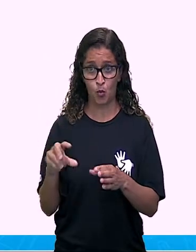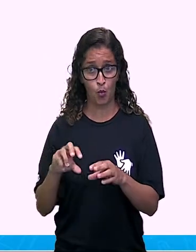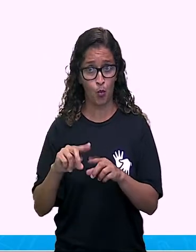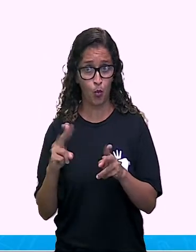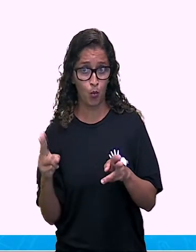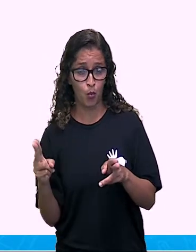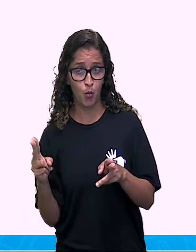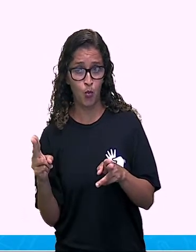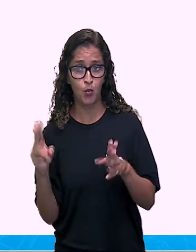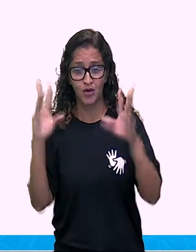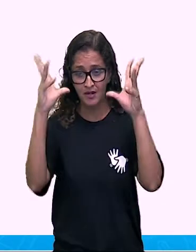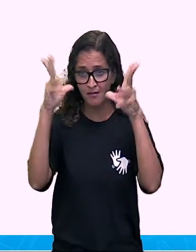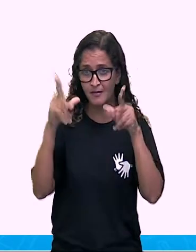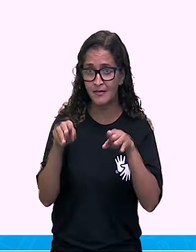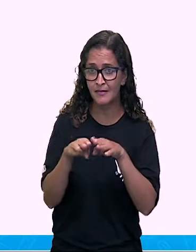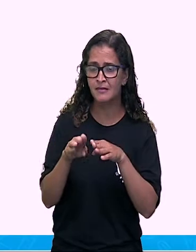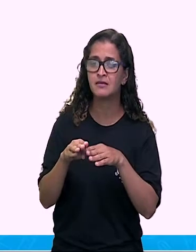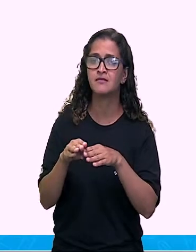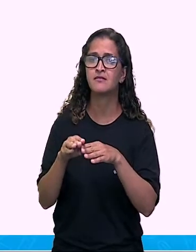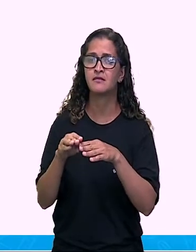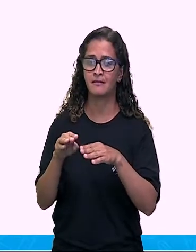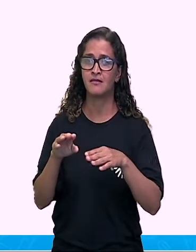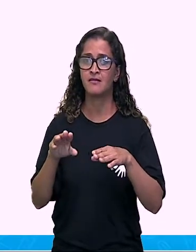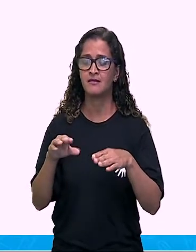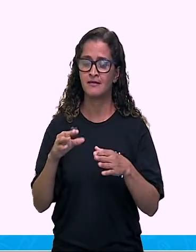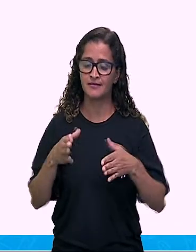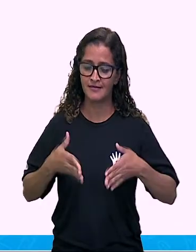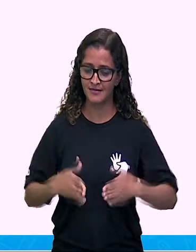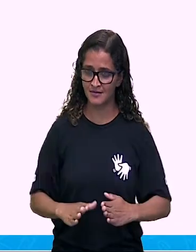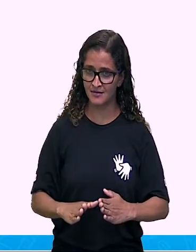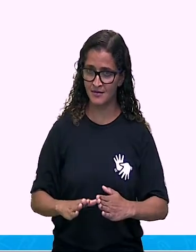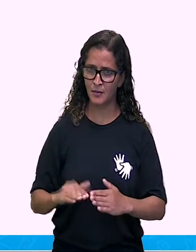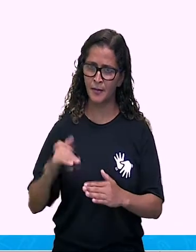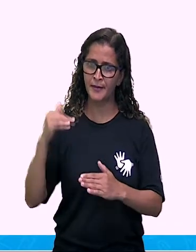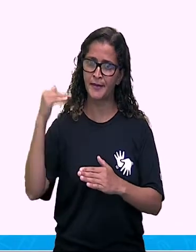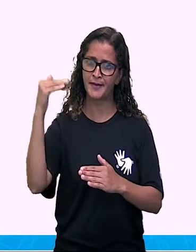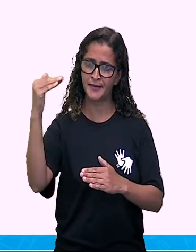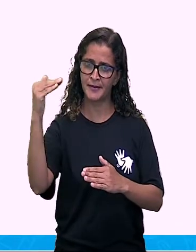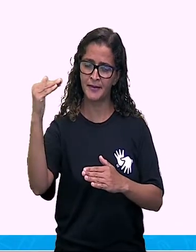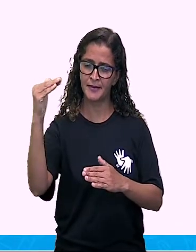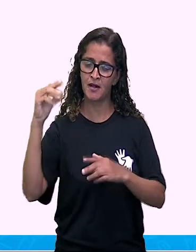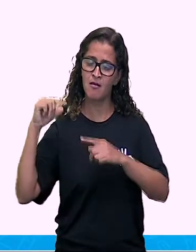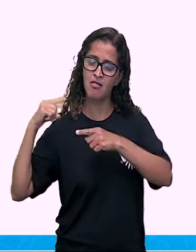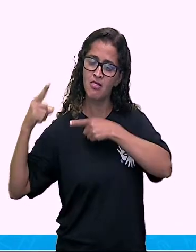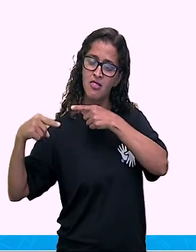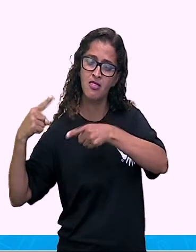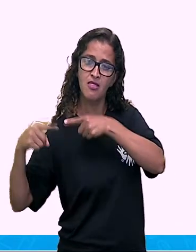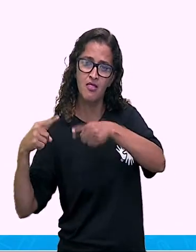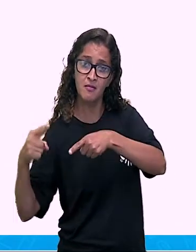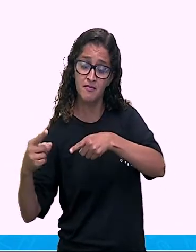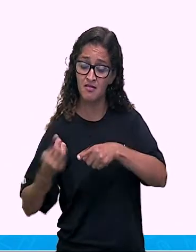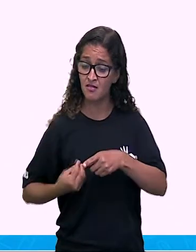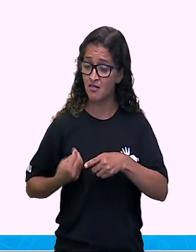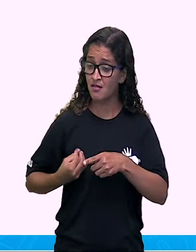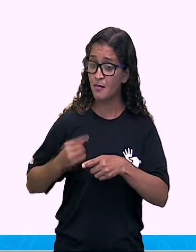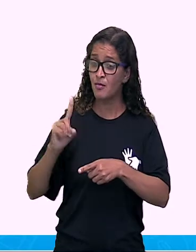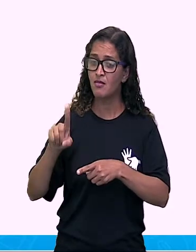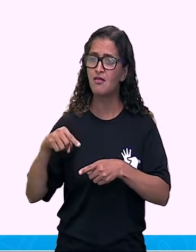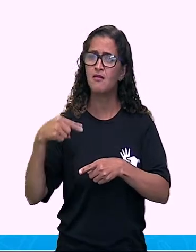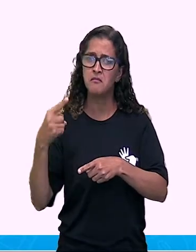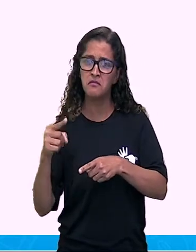reproduzem e morrem. Exemplos. Animais, plantas,